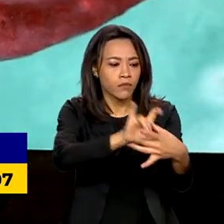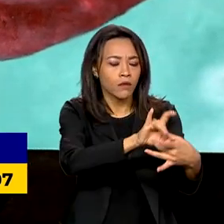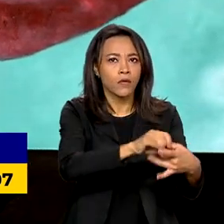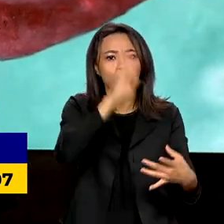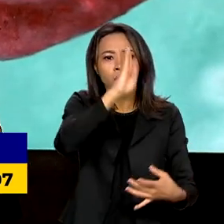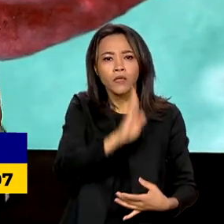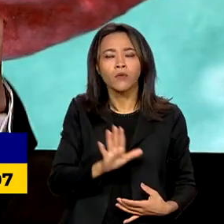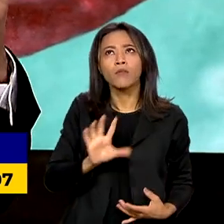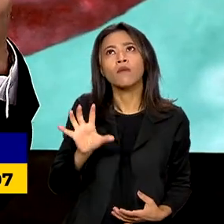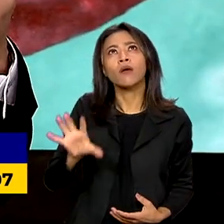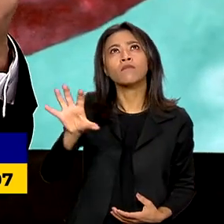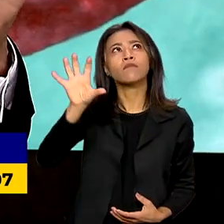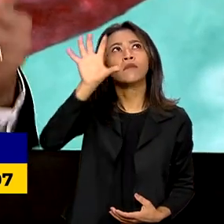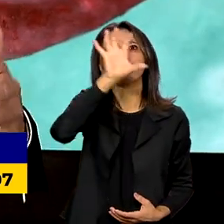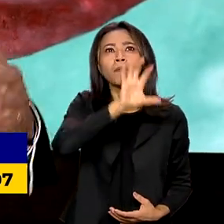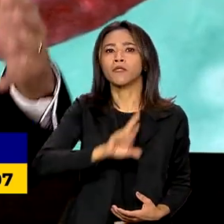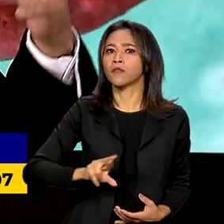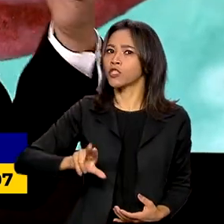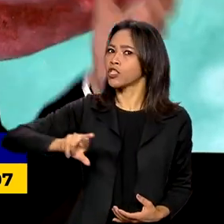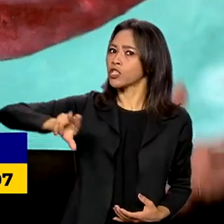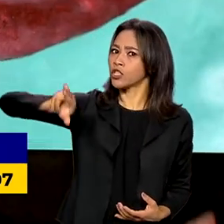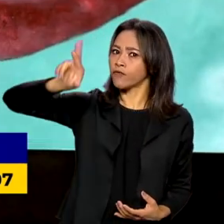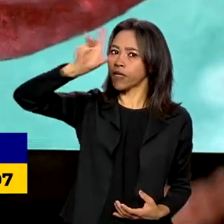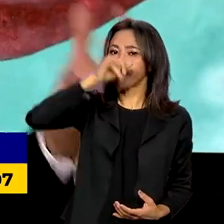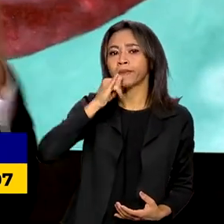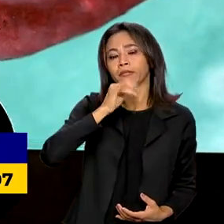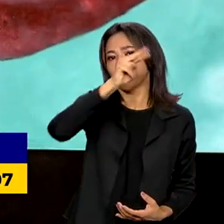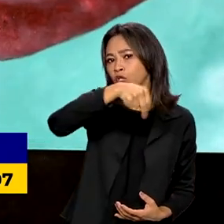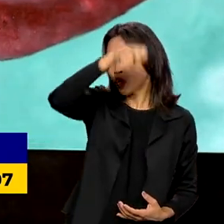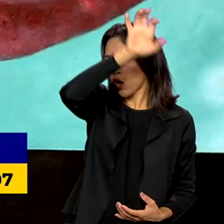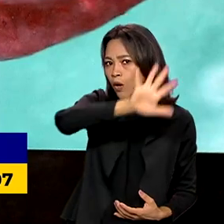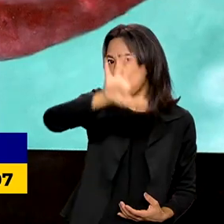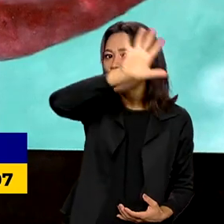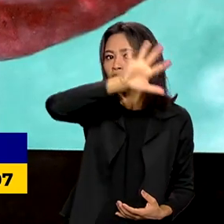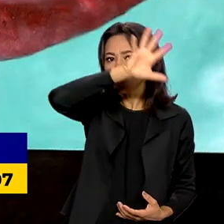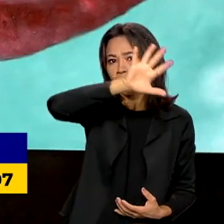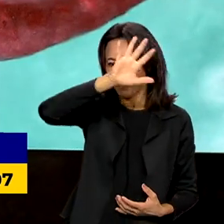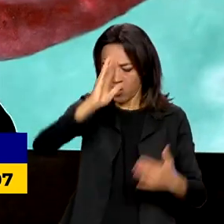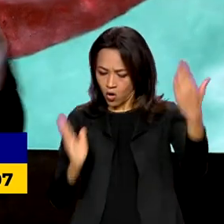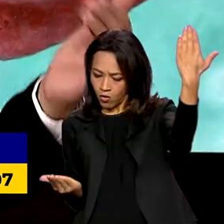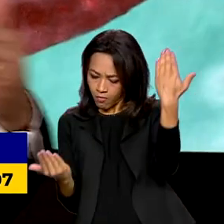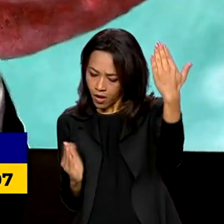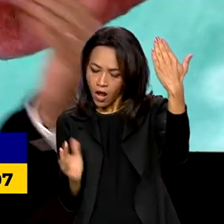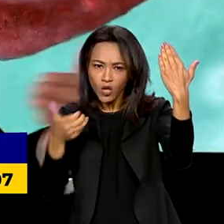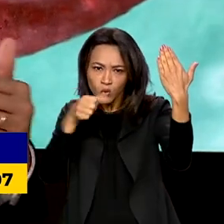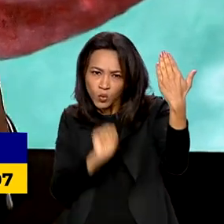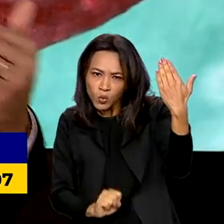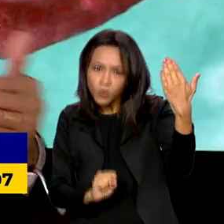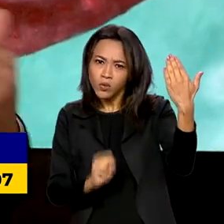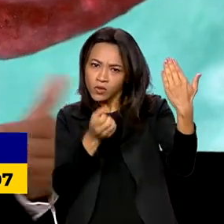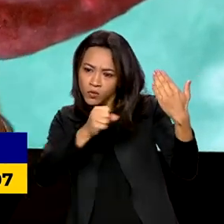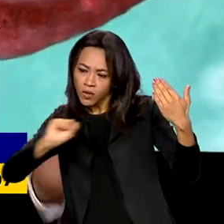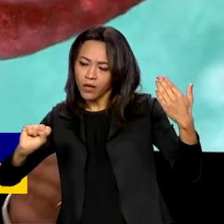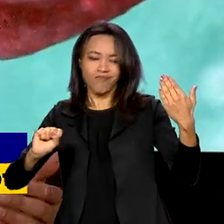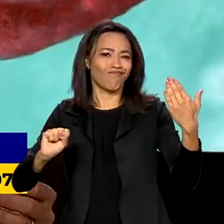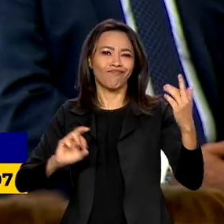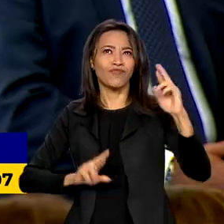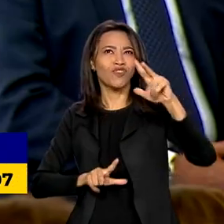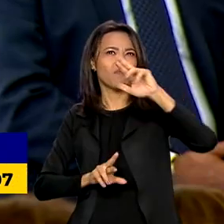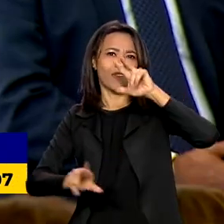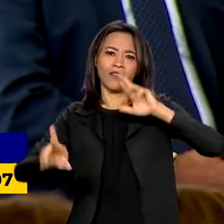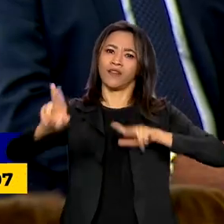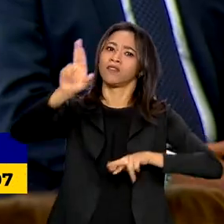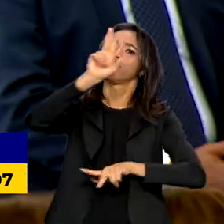Portanto, nós podemos comparar o território da Amazônia com o território do Sul e Sudeste. São territórios diferentes, são especificidades diferentes.